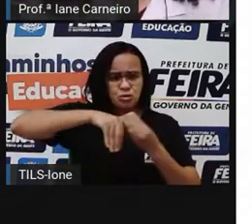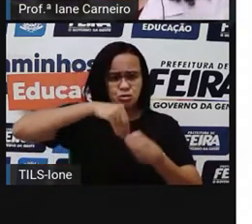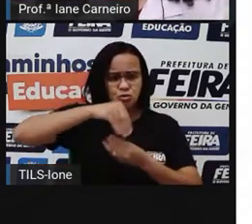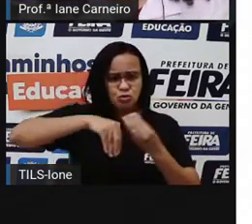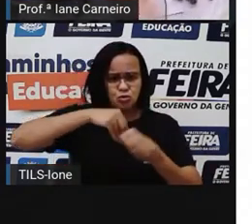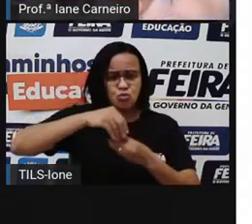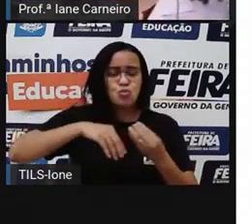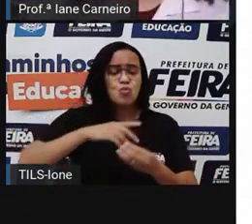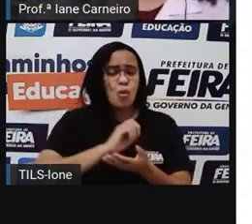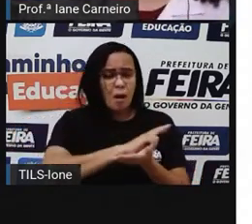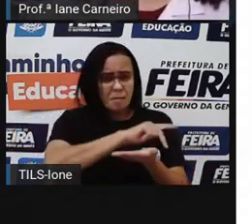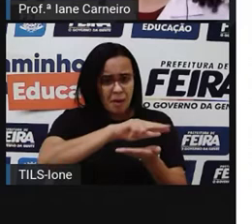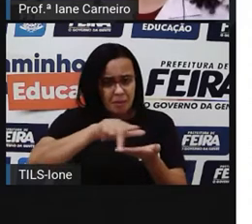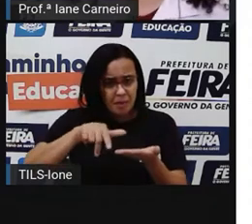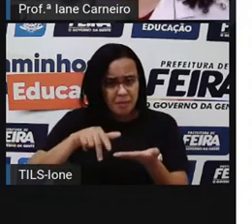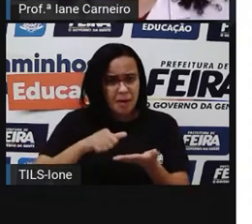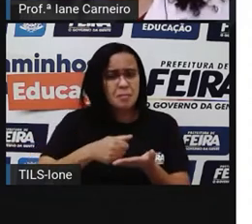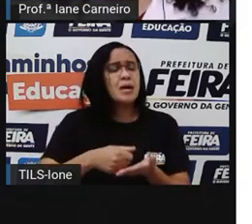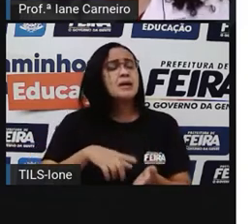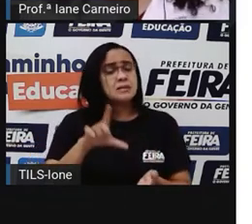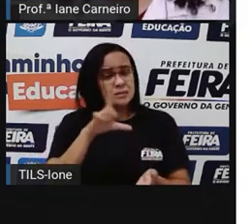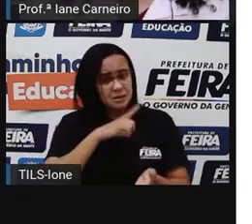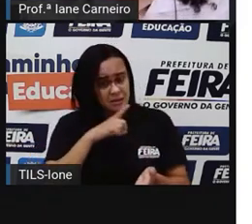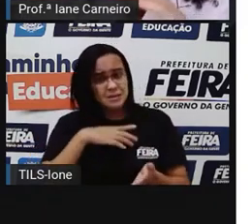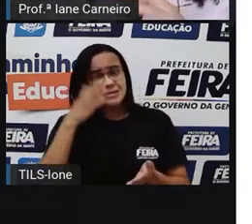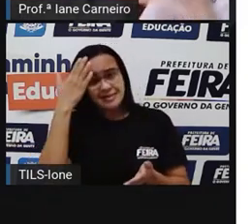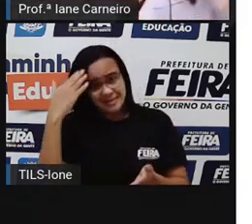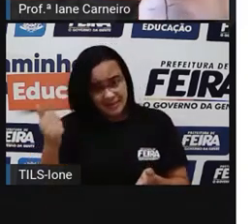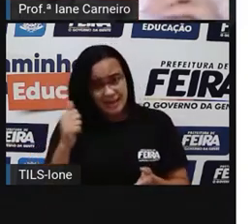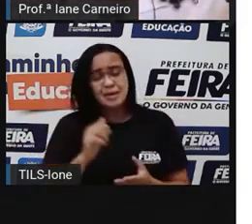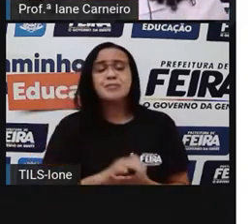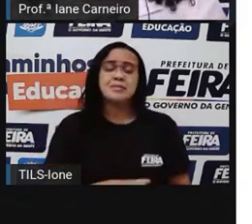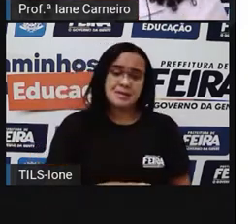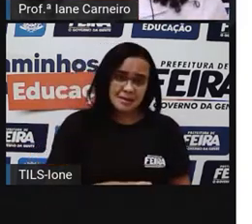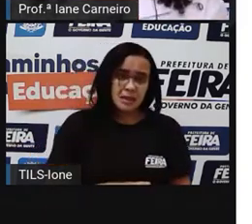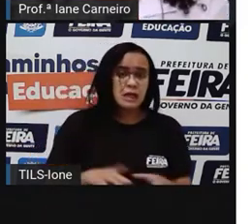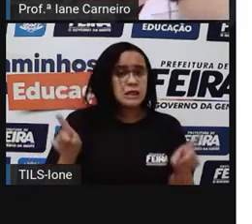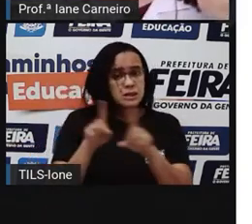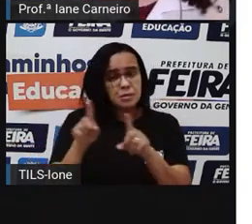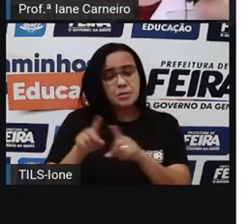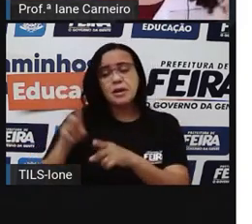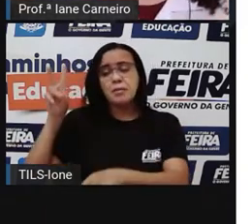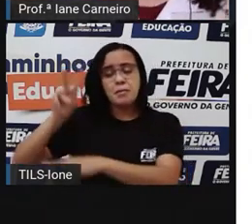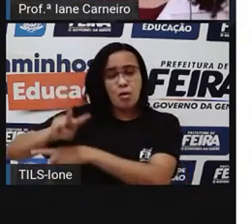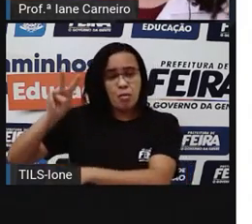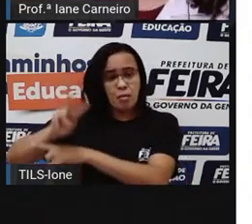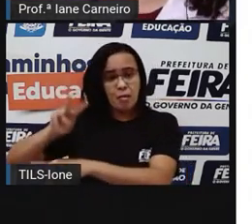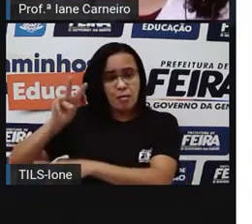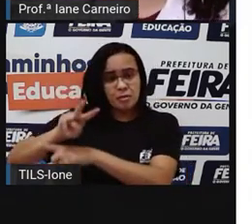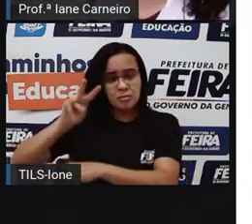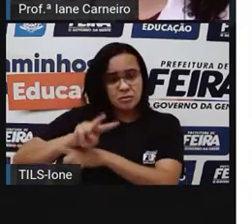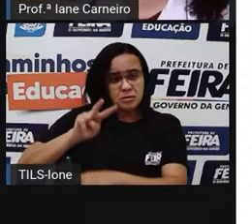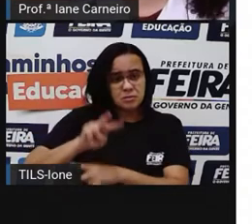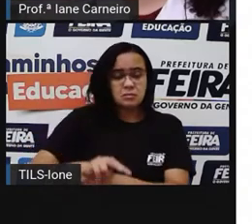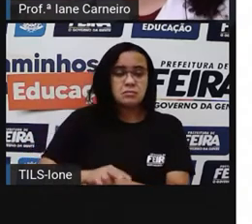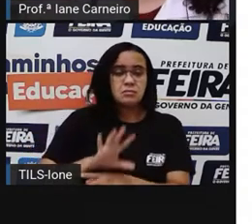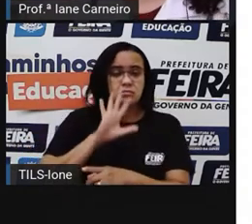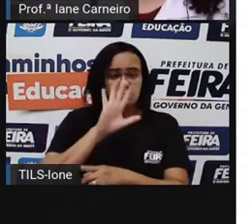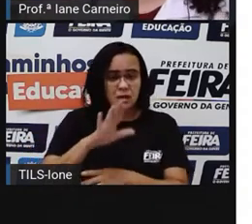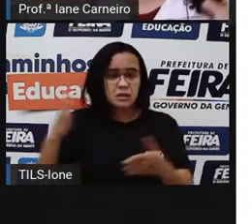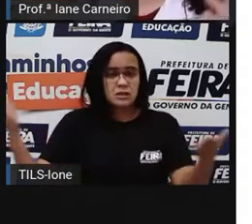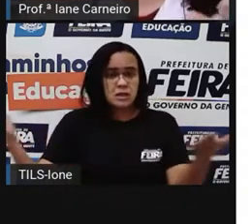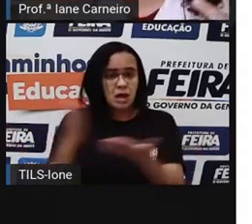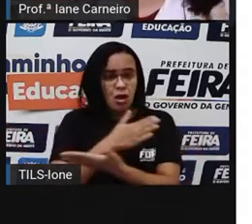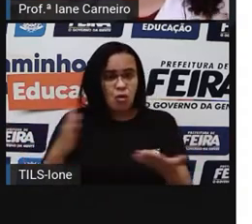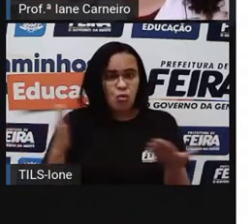E aí, como a Pró falou nas aulas passadas, Em alguns lugares do país, ele é visto como alguém, um aprontador,